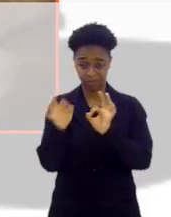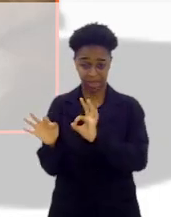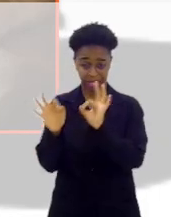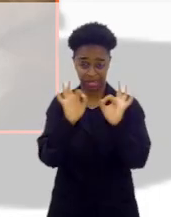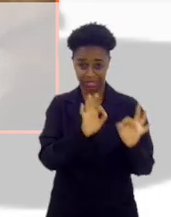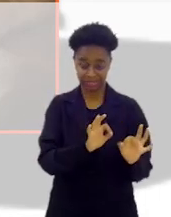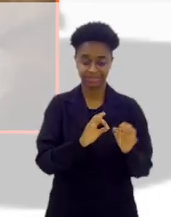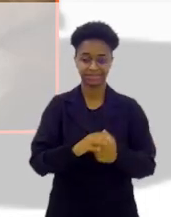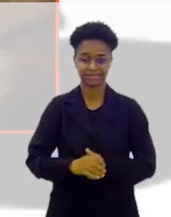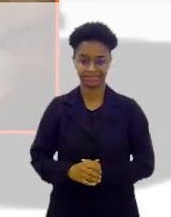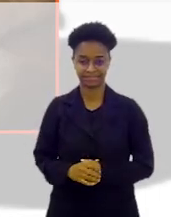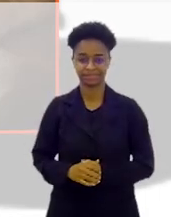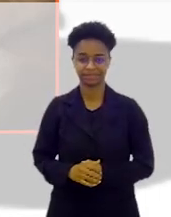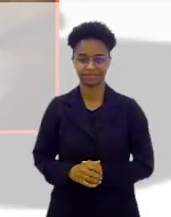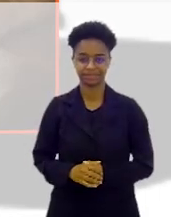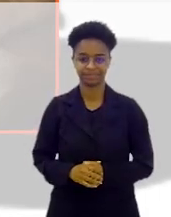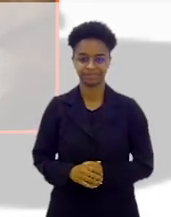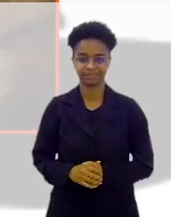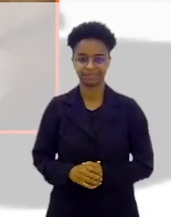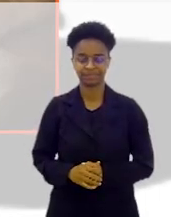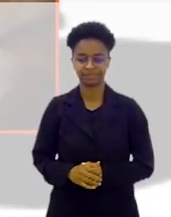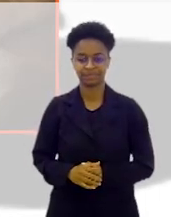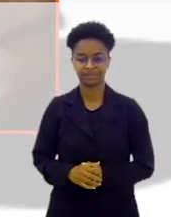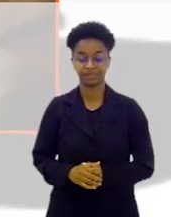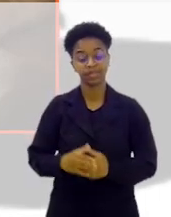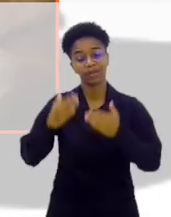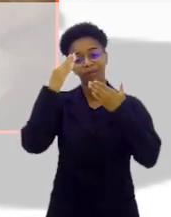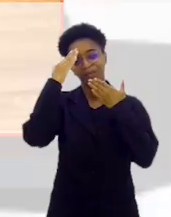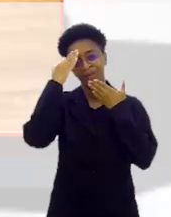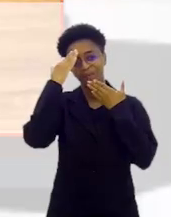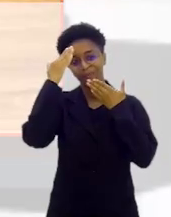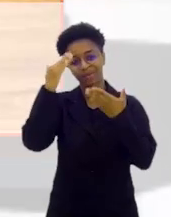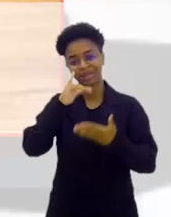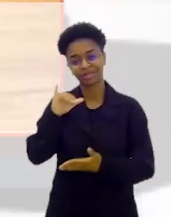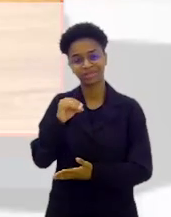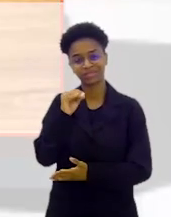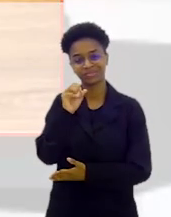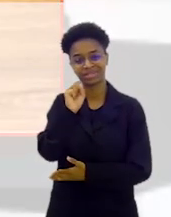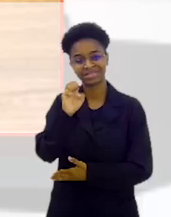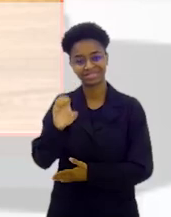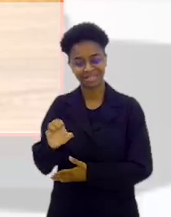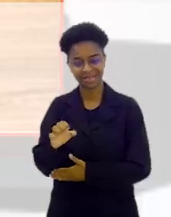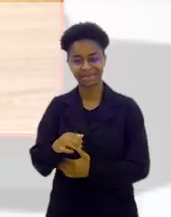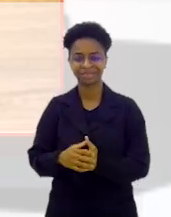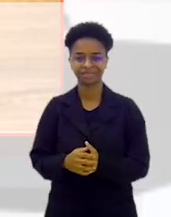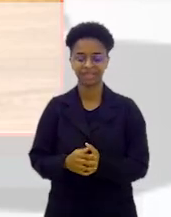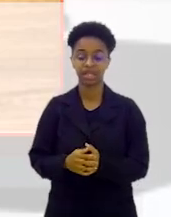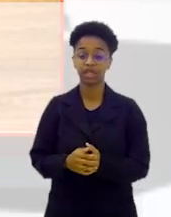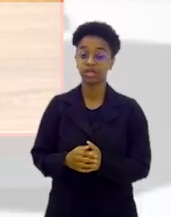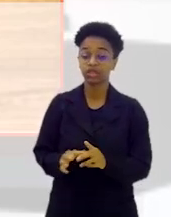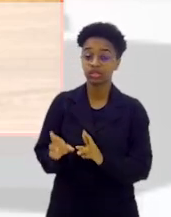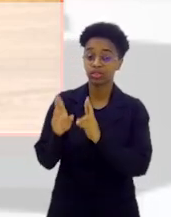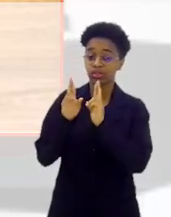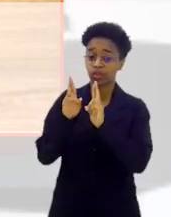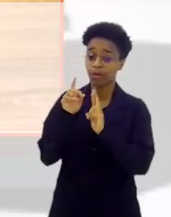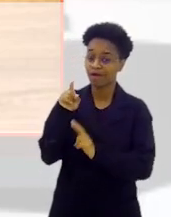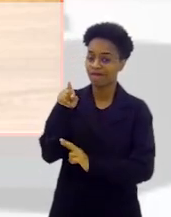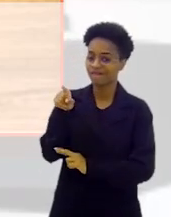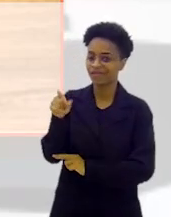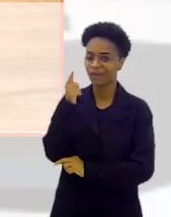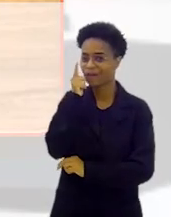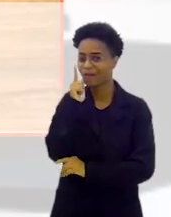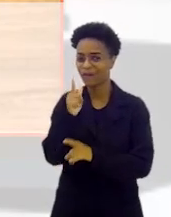pessoas que estão nos escutando e nos vendo. Obrigada, José Humberto Henriquez, que você